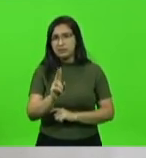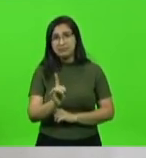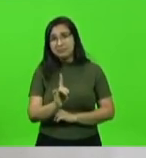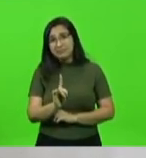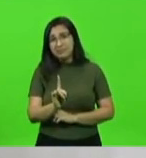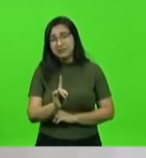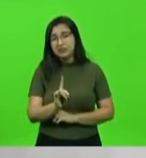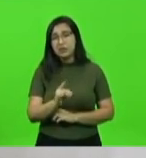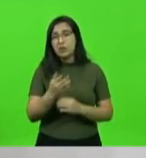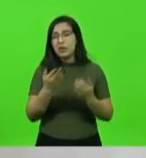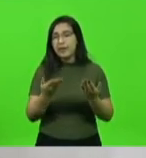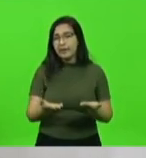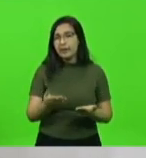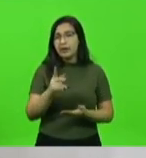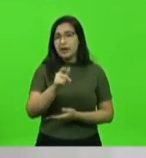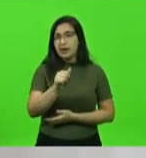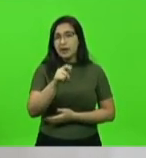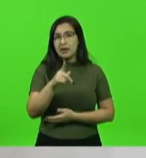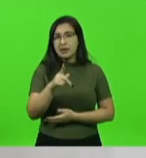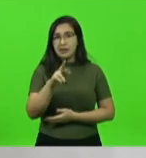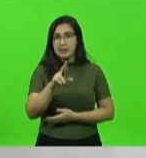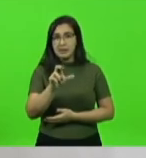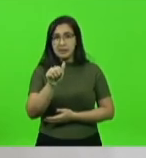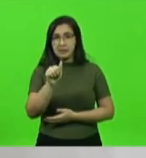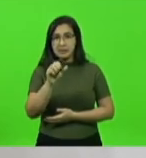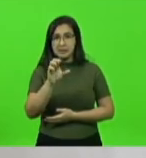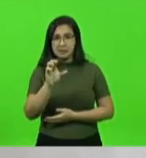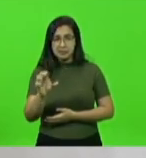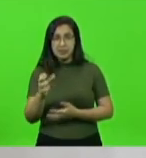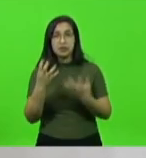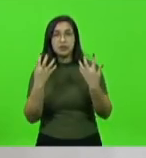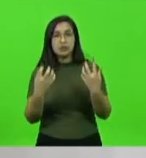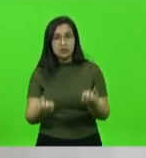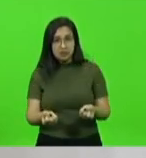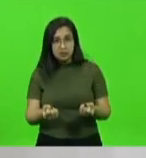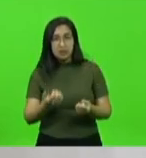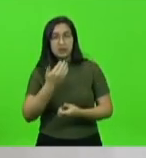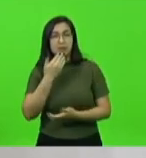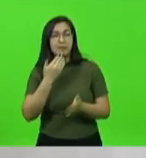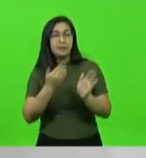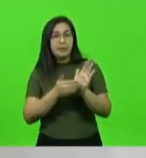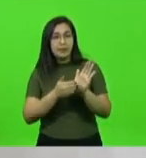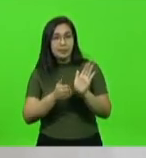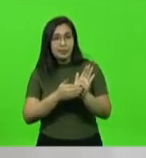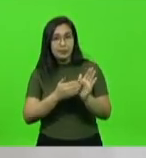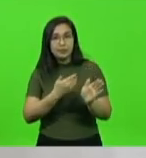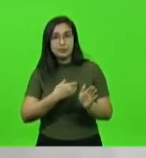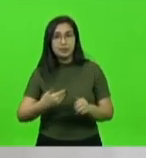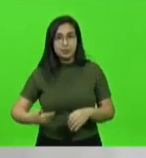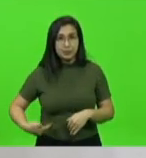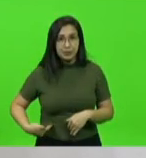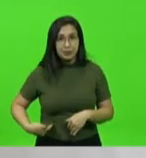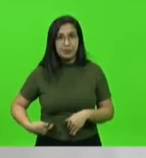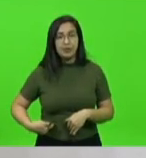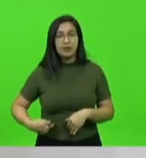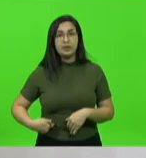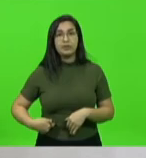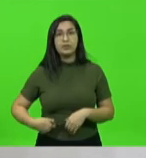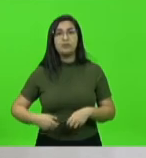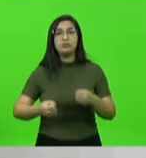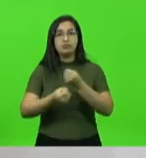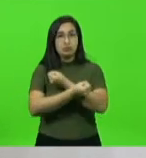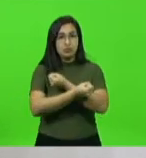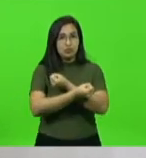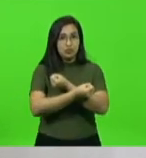aceitou a proposta oferecida pelo governo através de uma Assembleia Geral, e isso foi divulgado em vídeo pelo seu